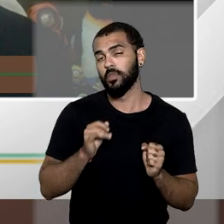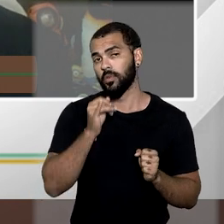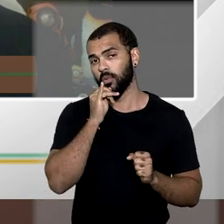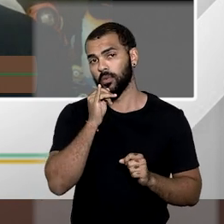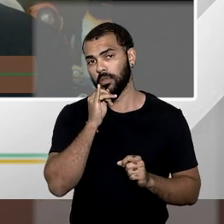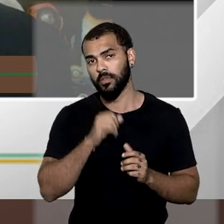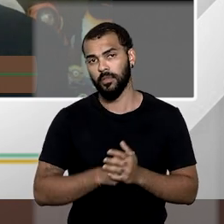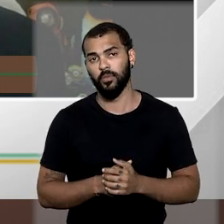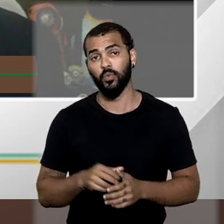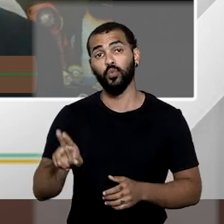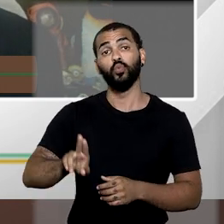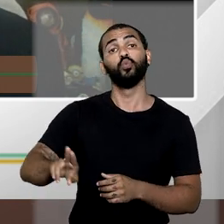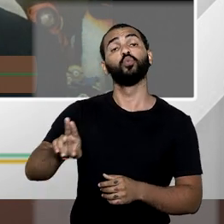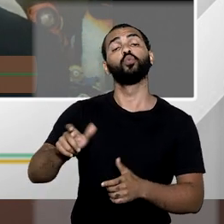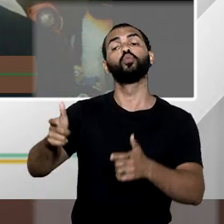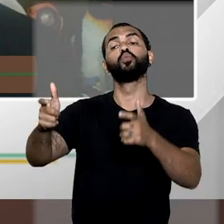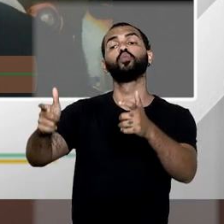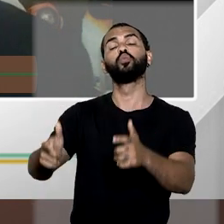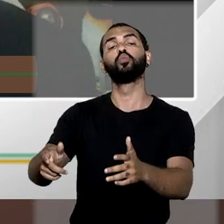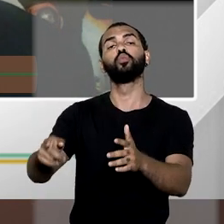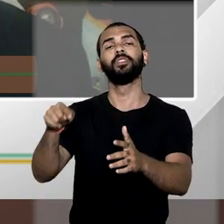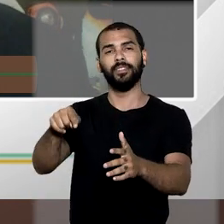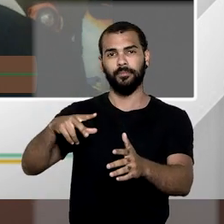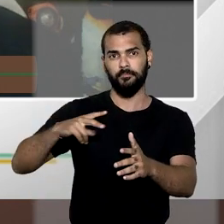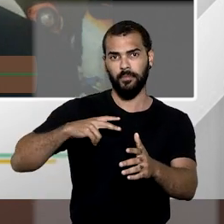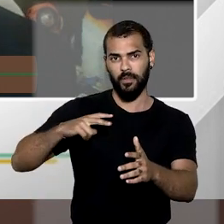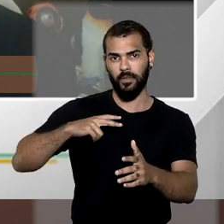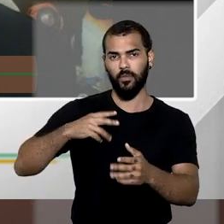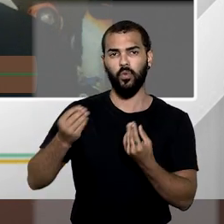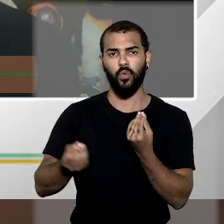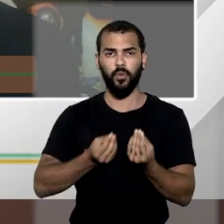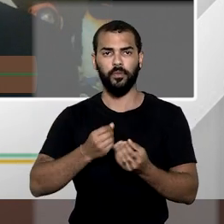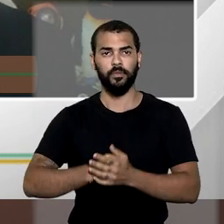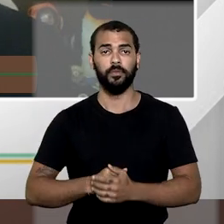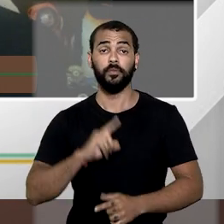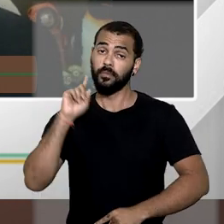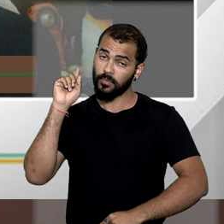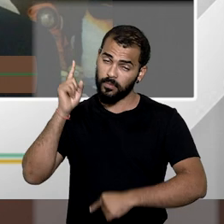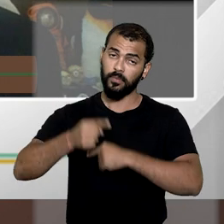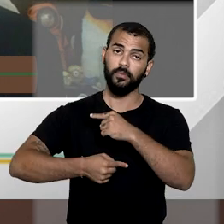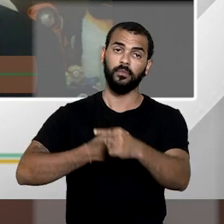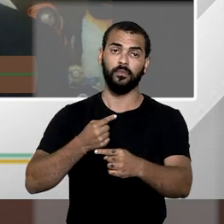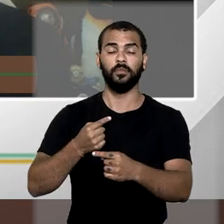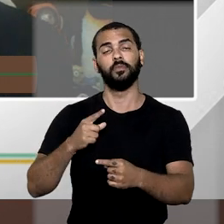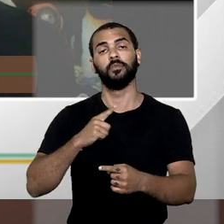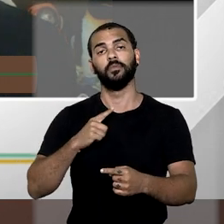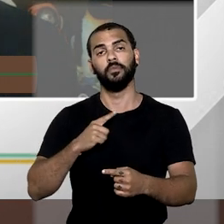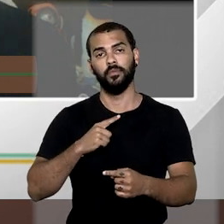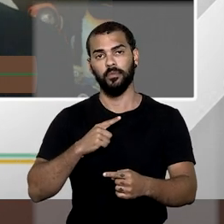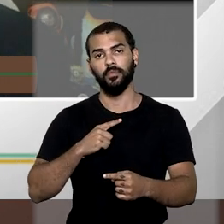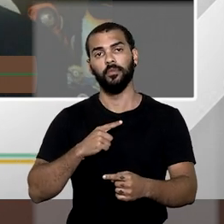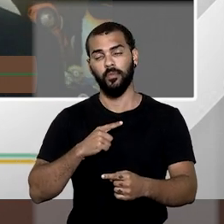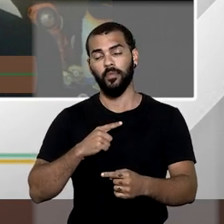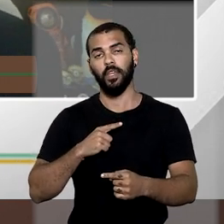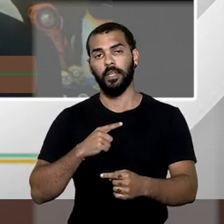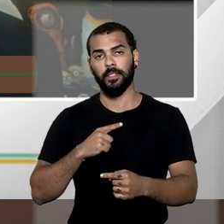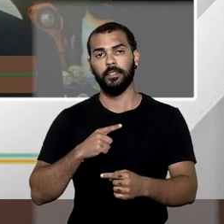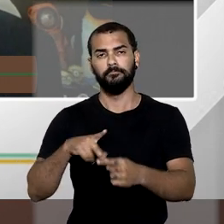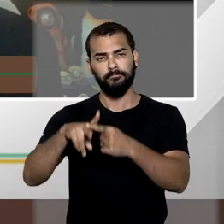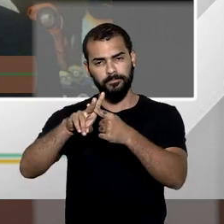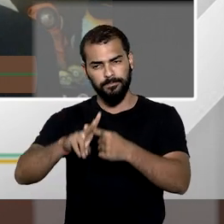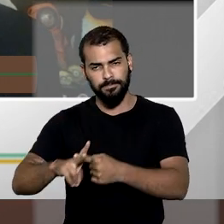requisitar o uso da propriedade privada, fazendo posteriormente a reparação dos danos que